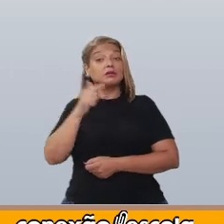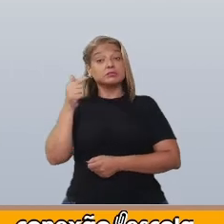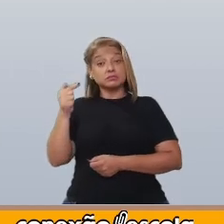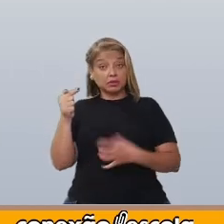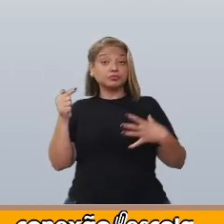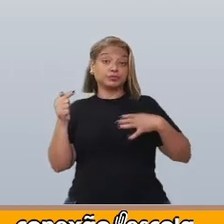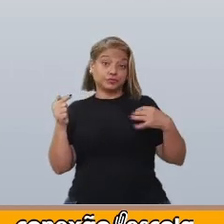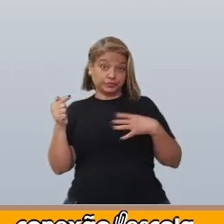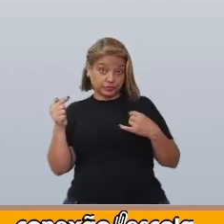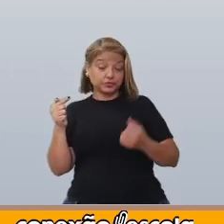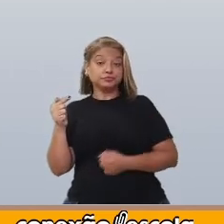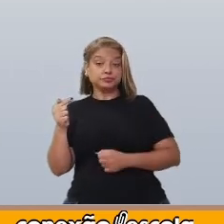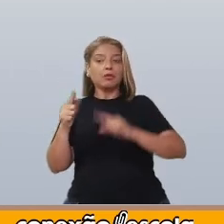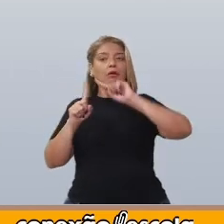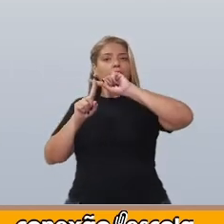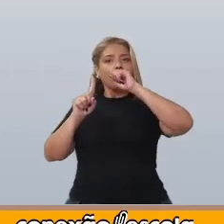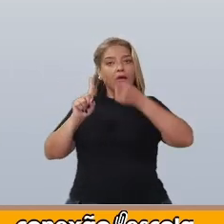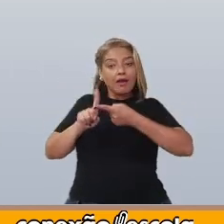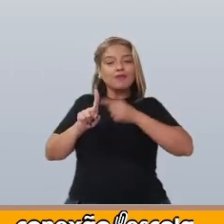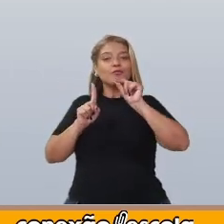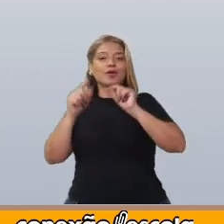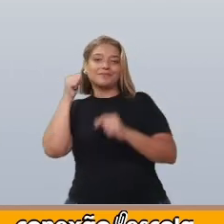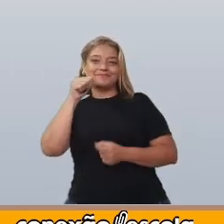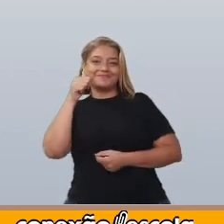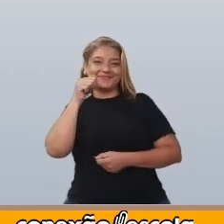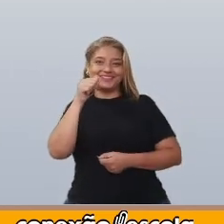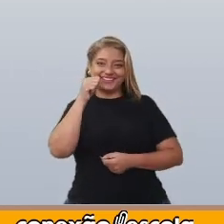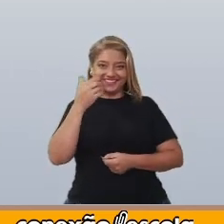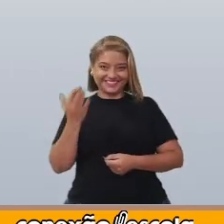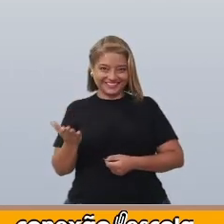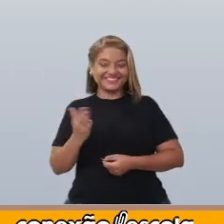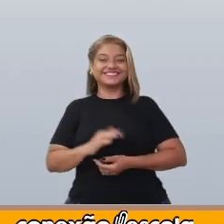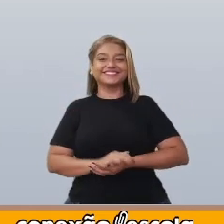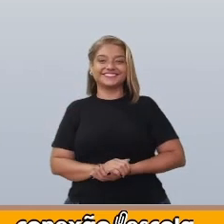filhos e engravidou de uma menina.